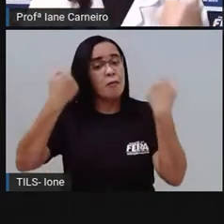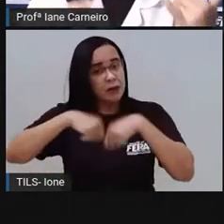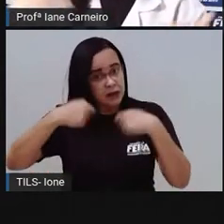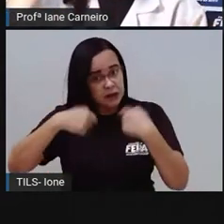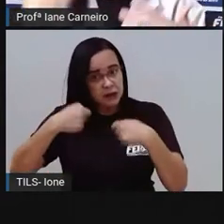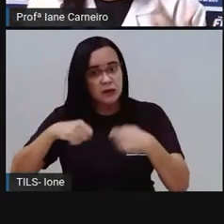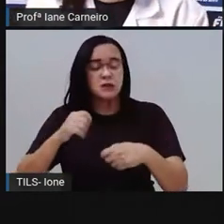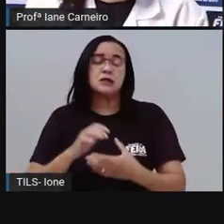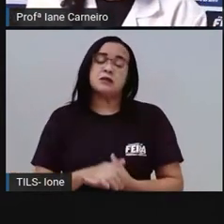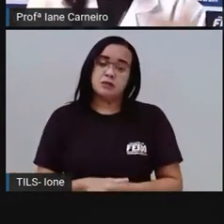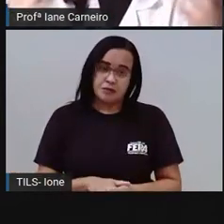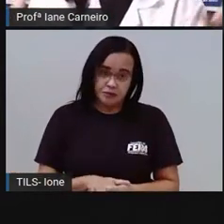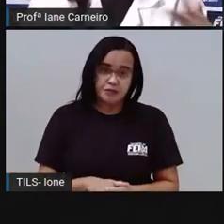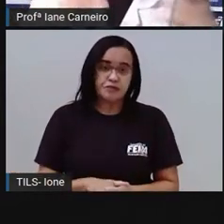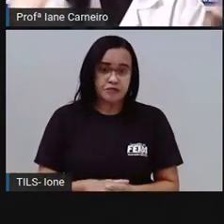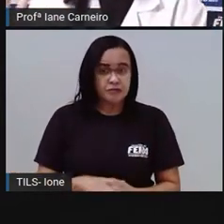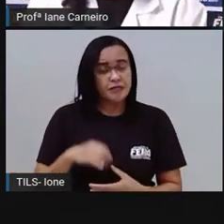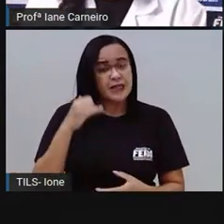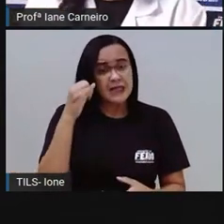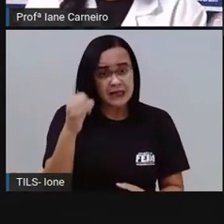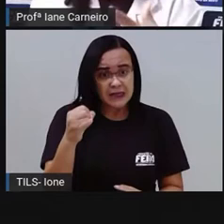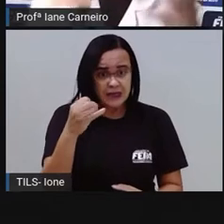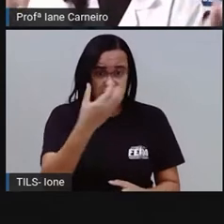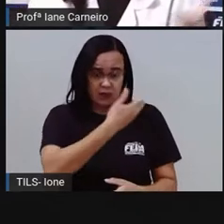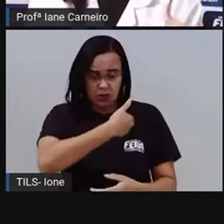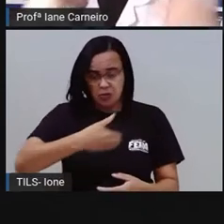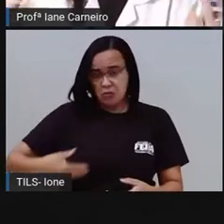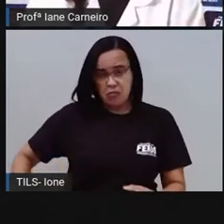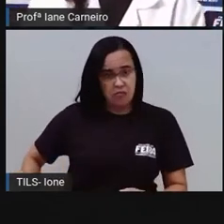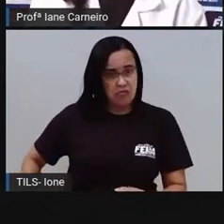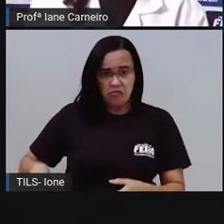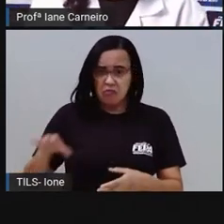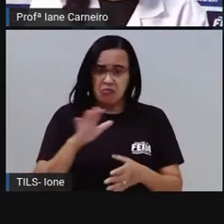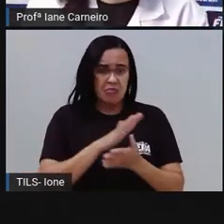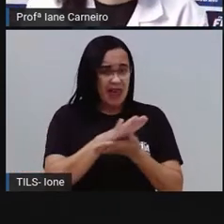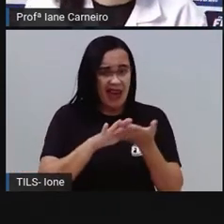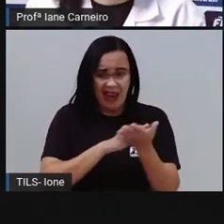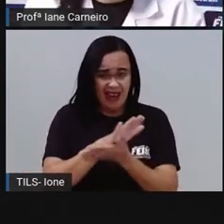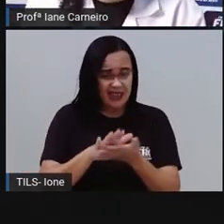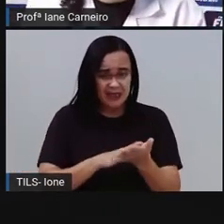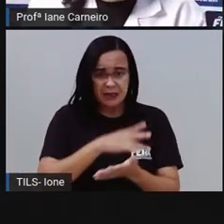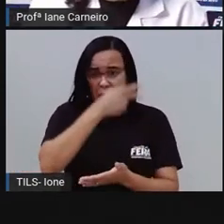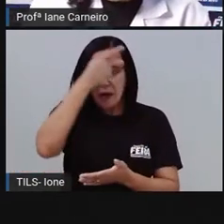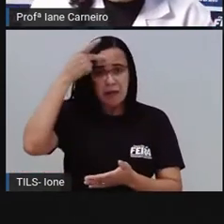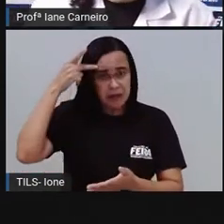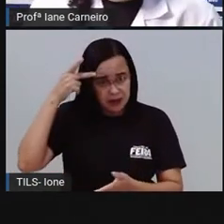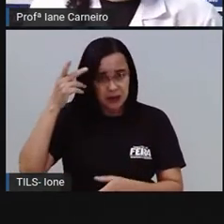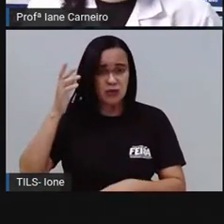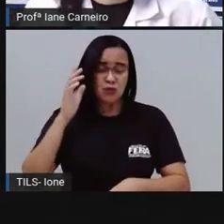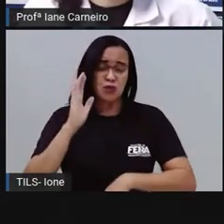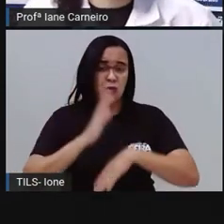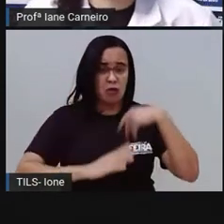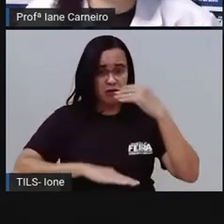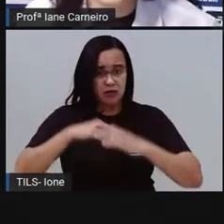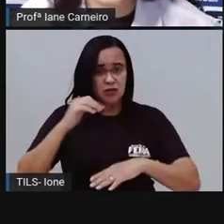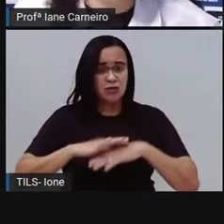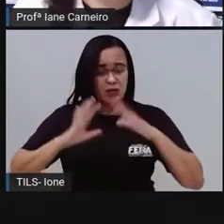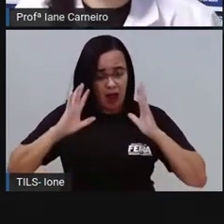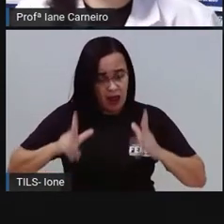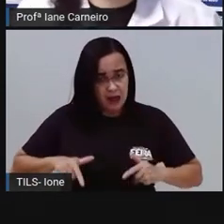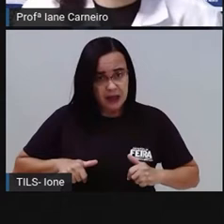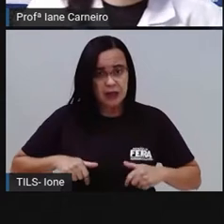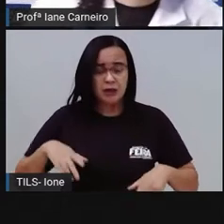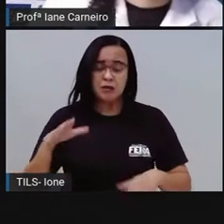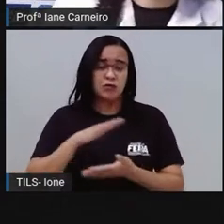ajuda, Notifica, que às vezes eles nem sabem, nem entenderam que isso está acontecendo, né? Na sua rua, você já viu